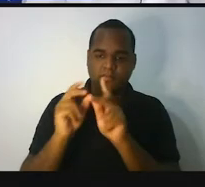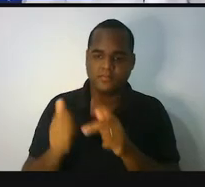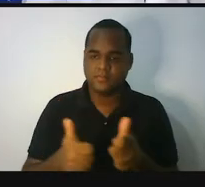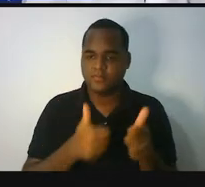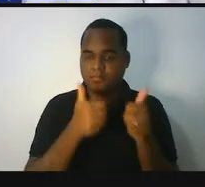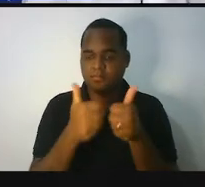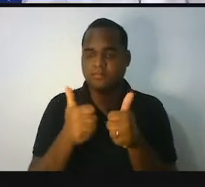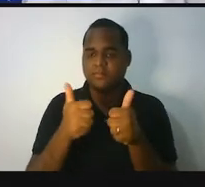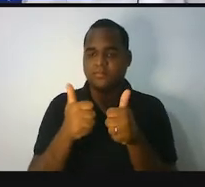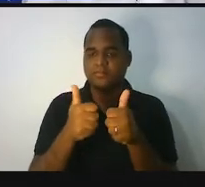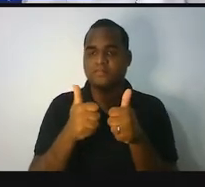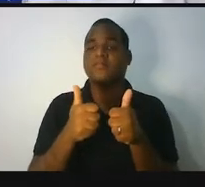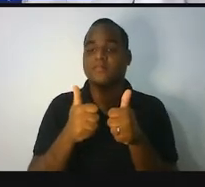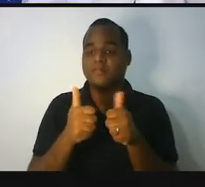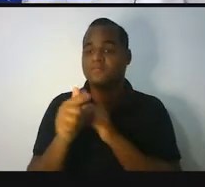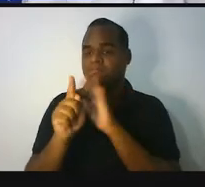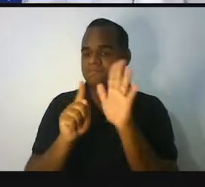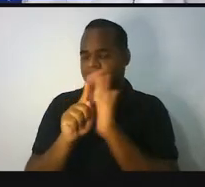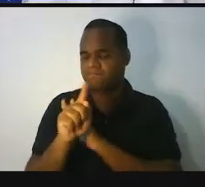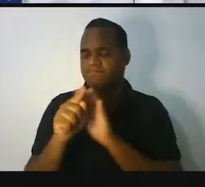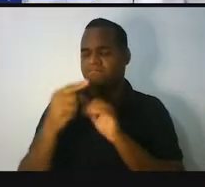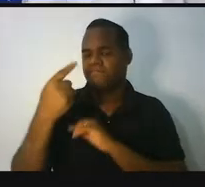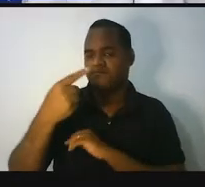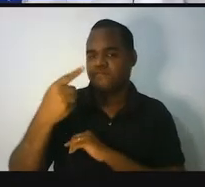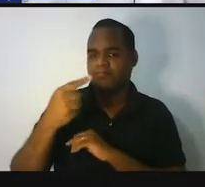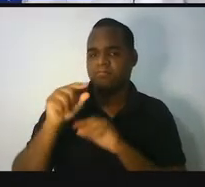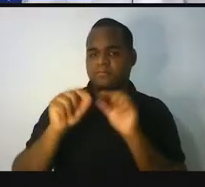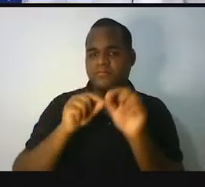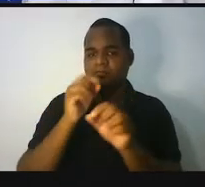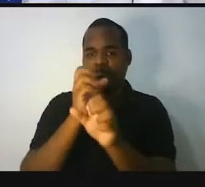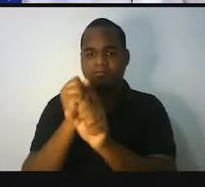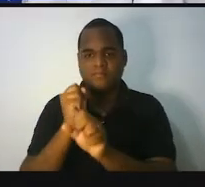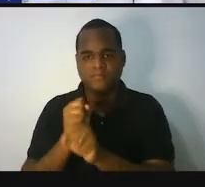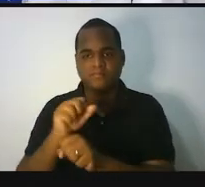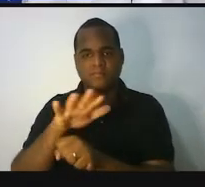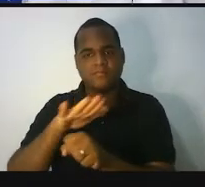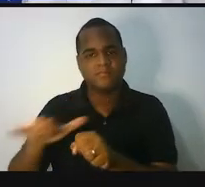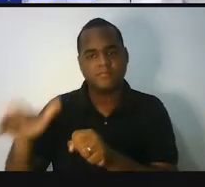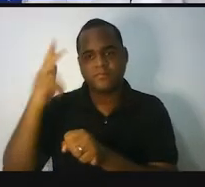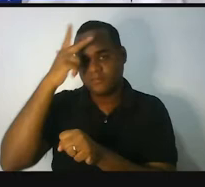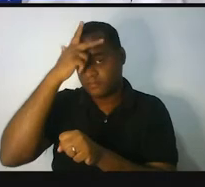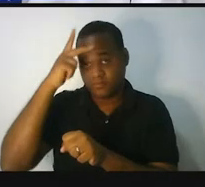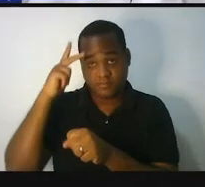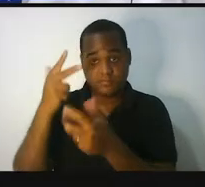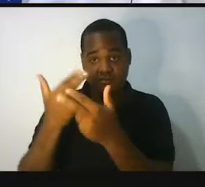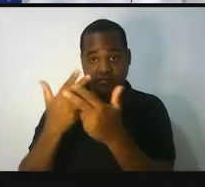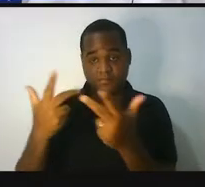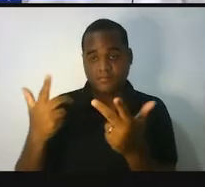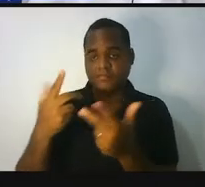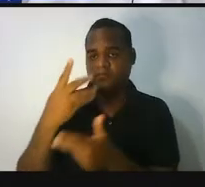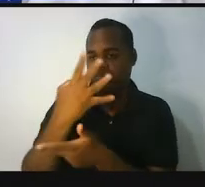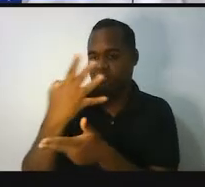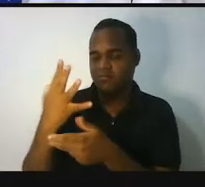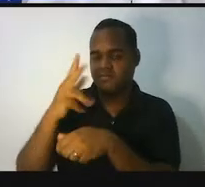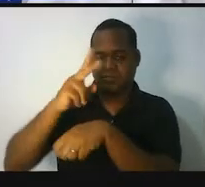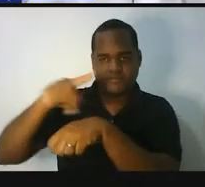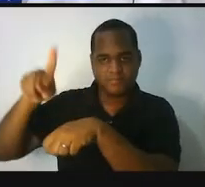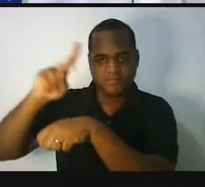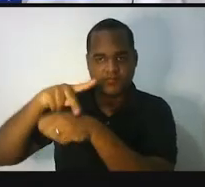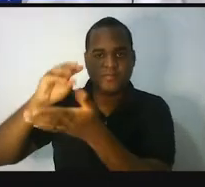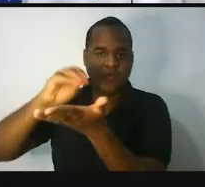pergunta, primeira pergunta é, qual a soma populacional dos 44 países